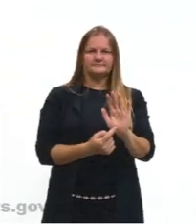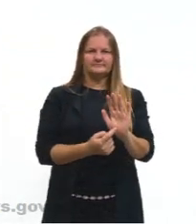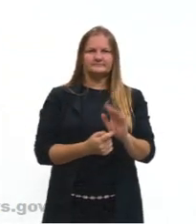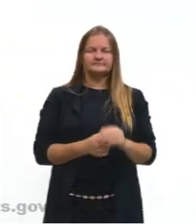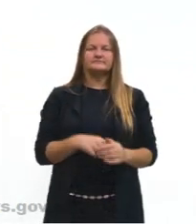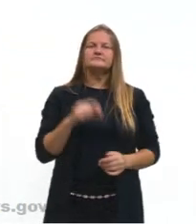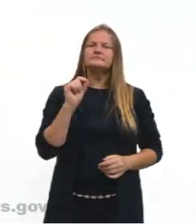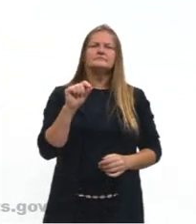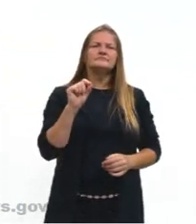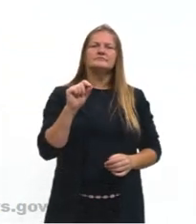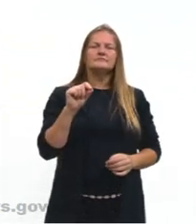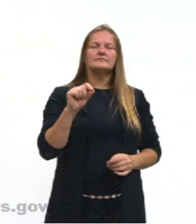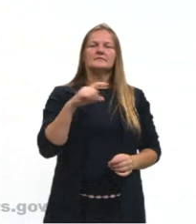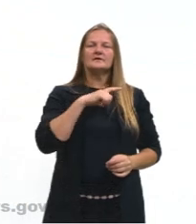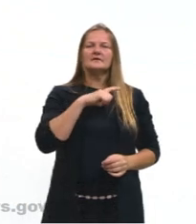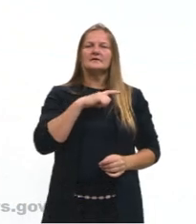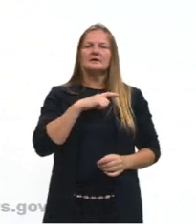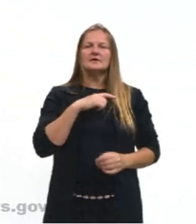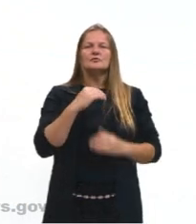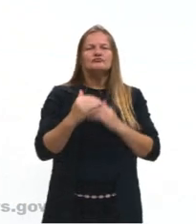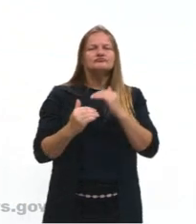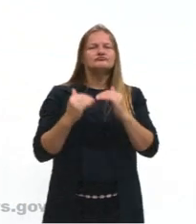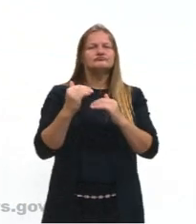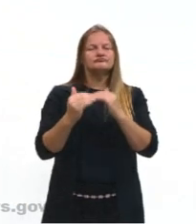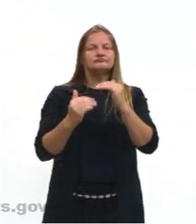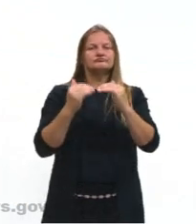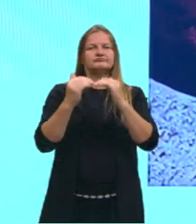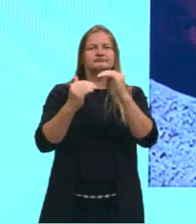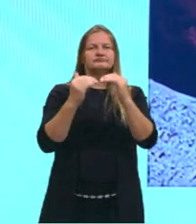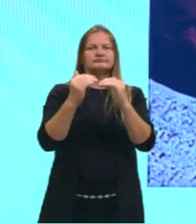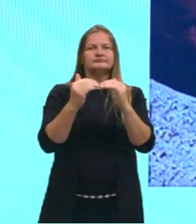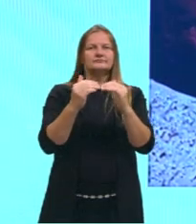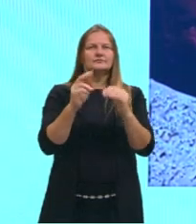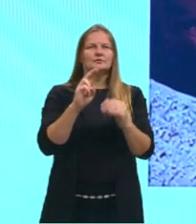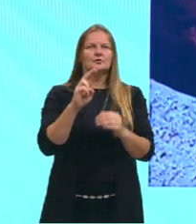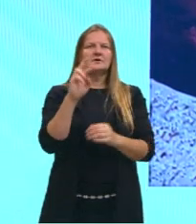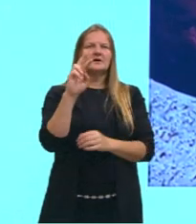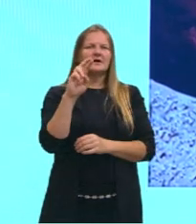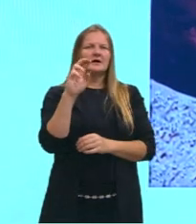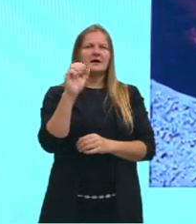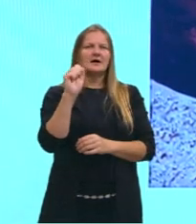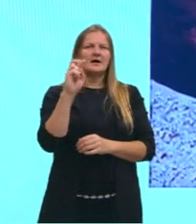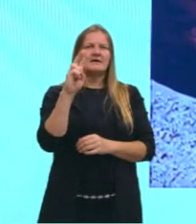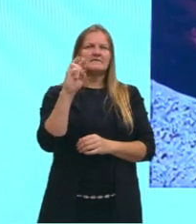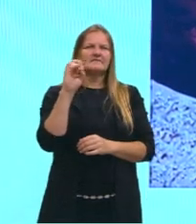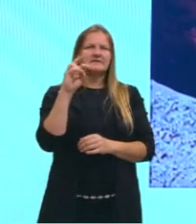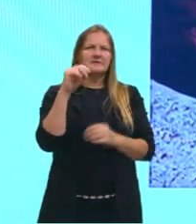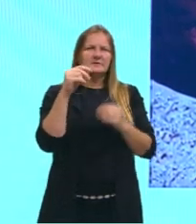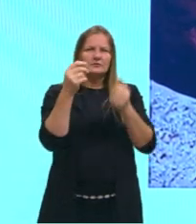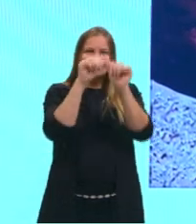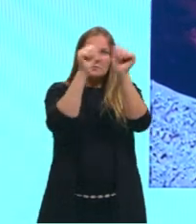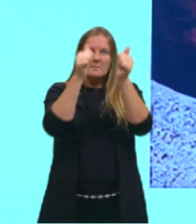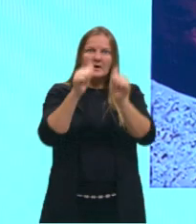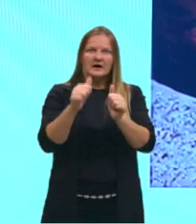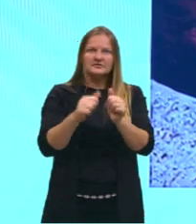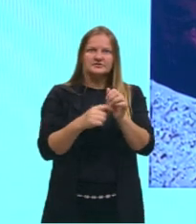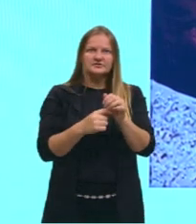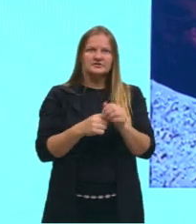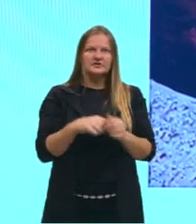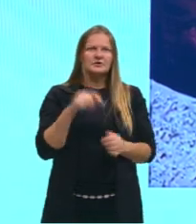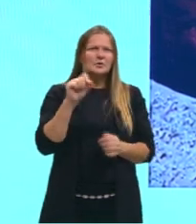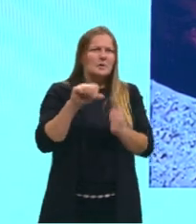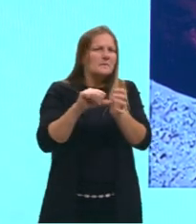Que tem ali um processo, né? De ravinamento, certo? Ó lá, Tá mostrando pra vocês. Esse primeiro